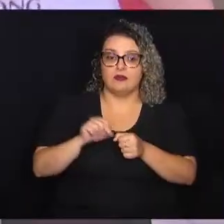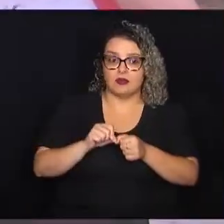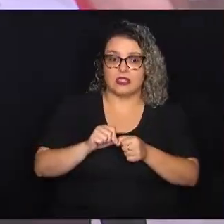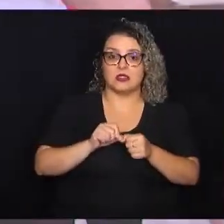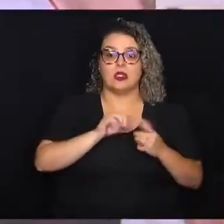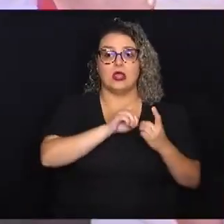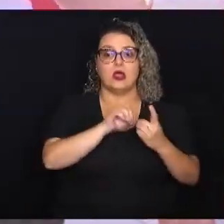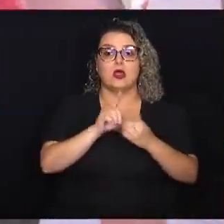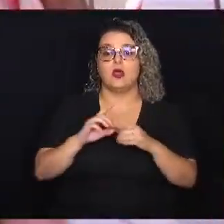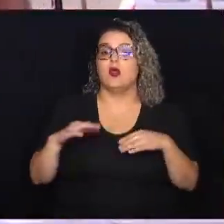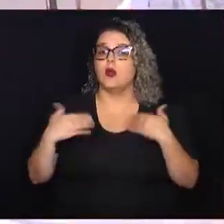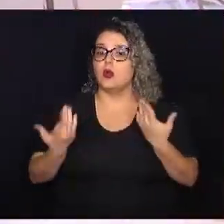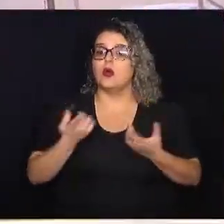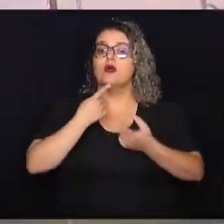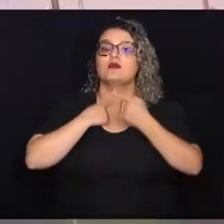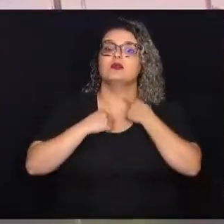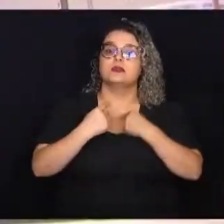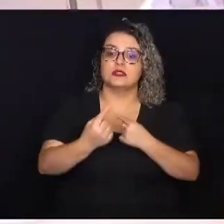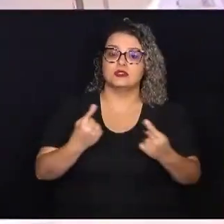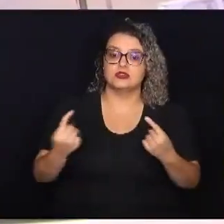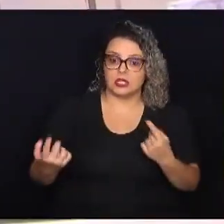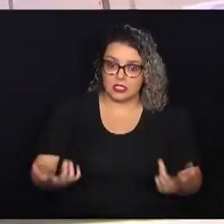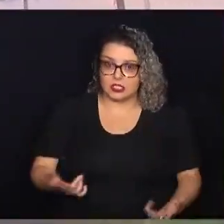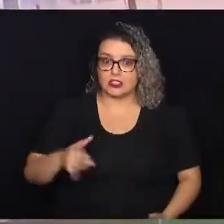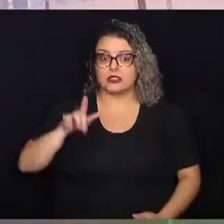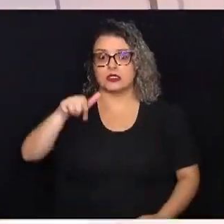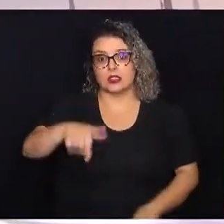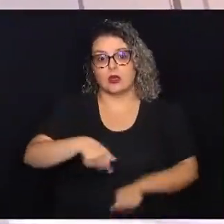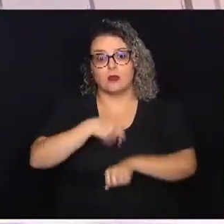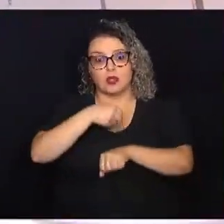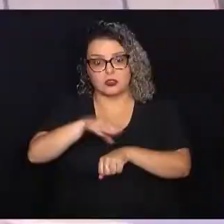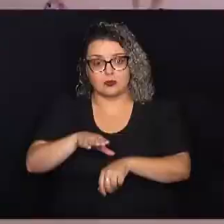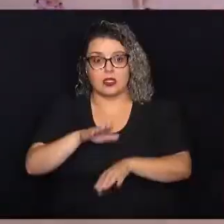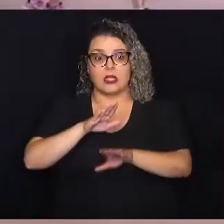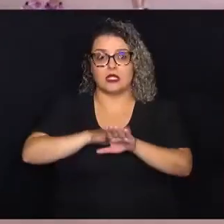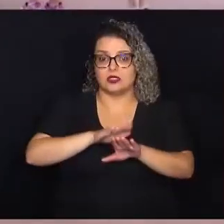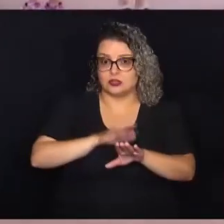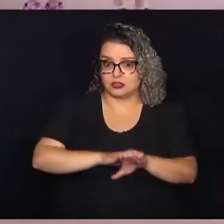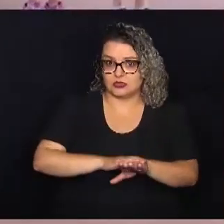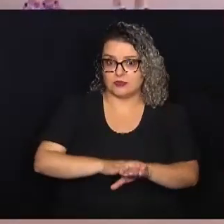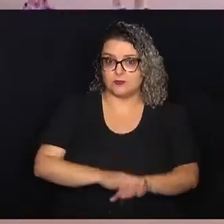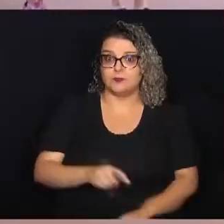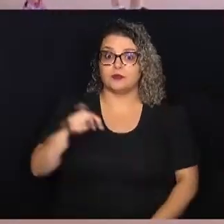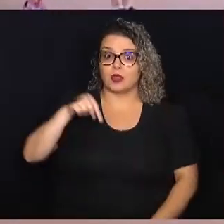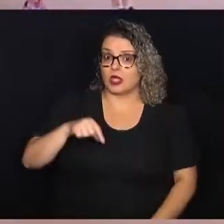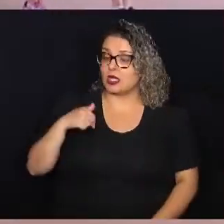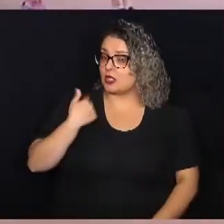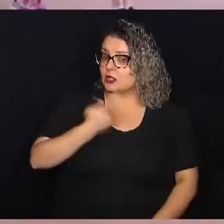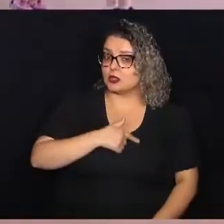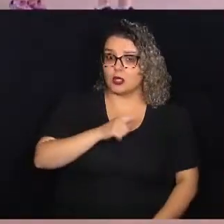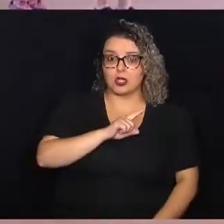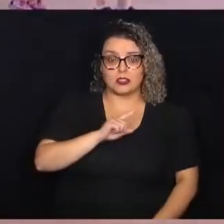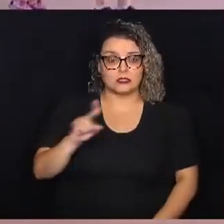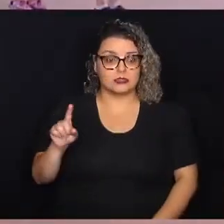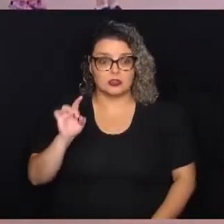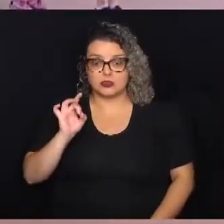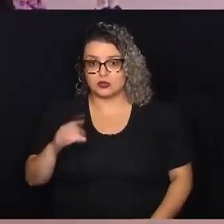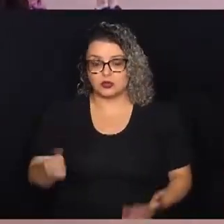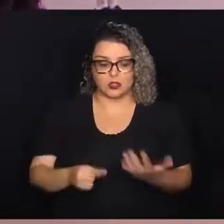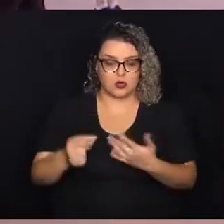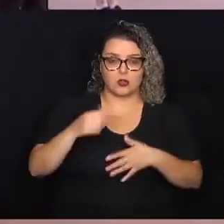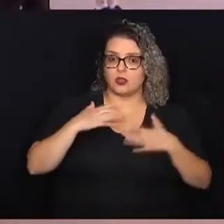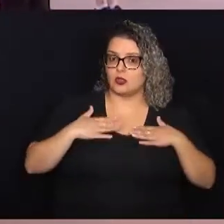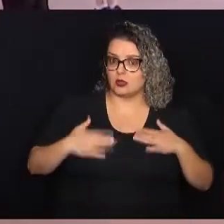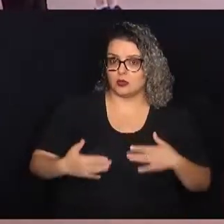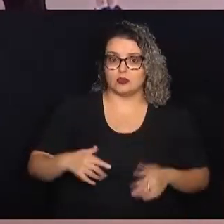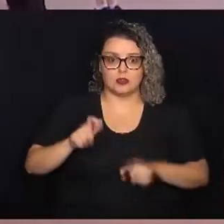ver qual a necessidade de cada um e depois são encaminhadas para as atividades. Aqui, nós não levamos em conta só os aspectos físicos